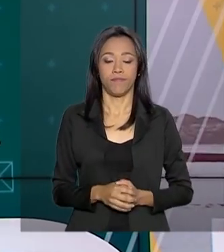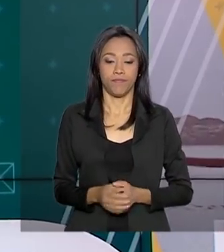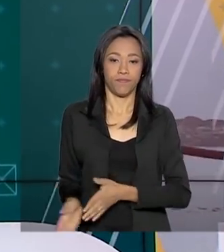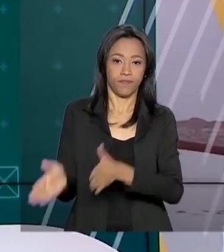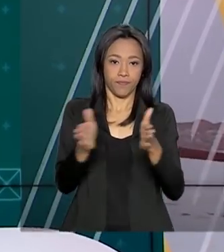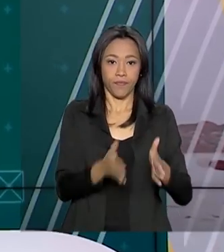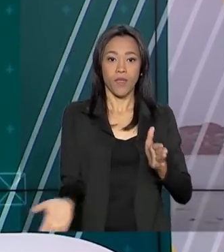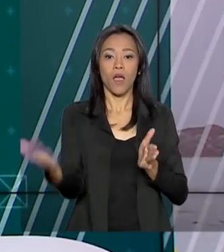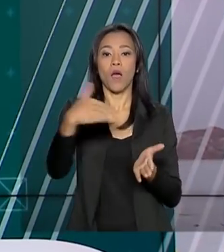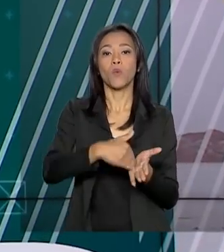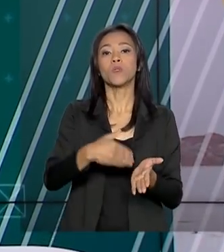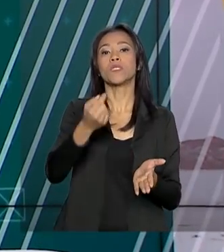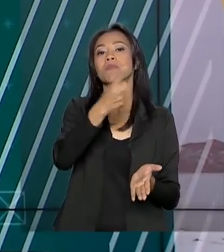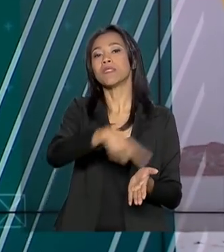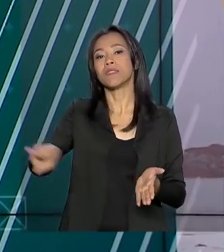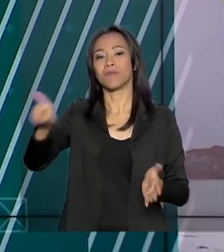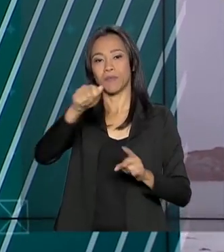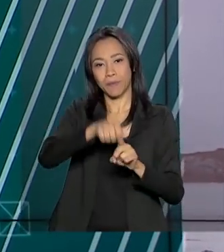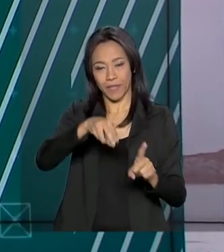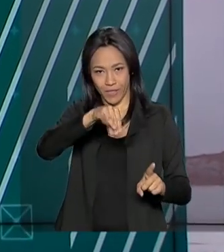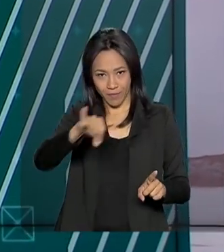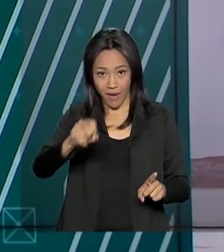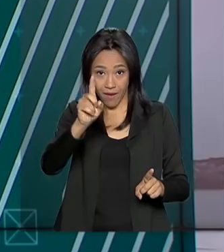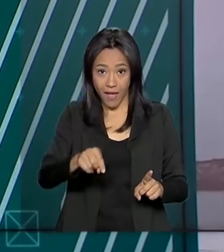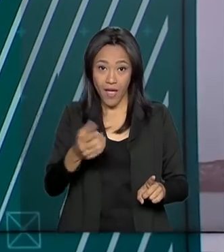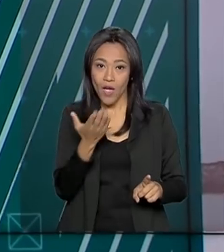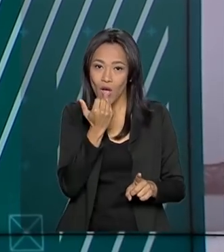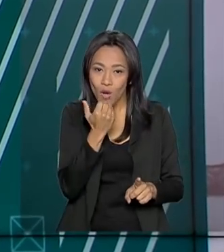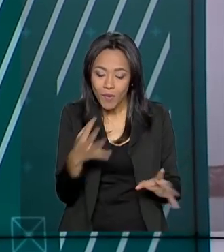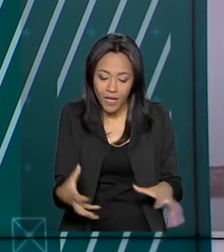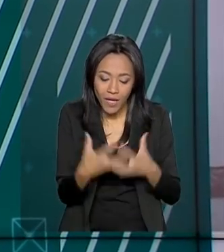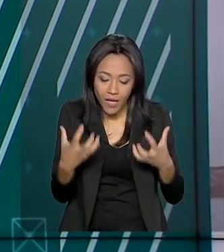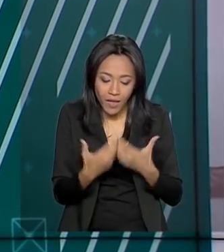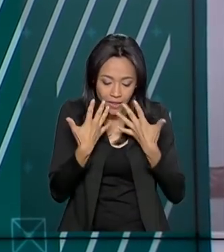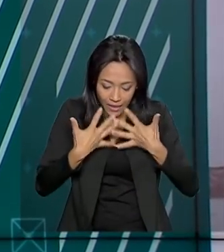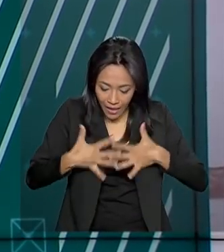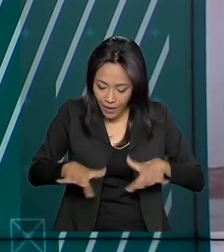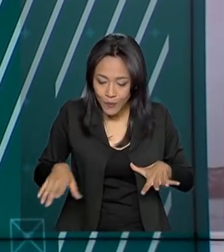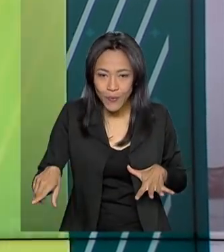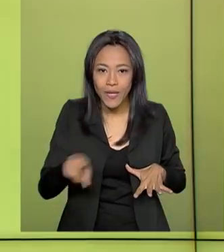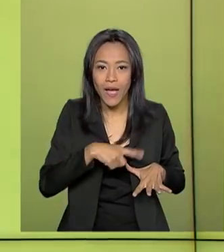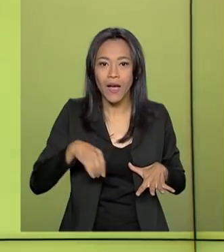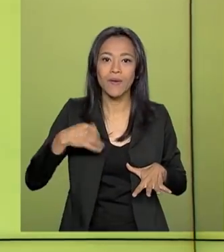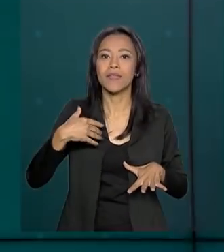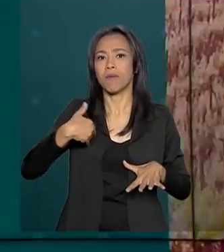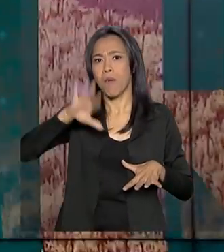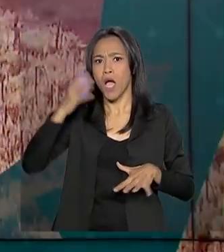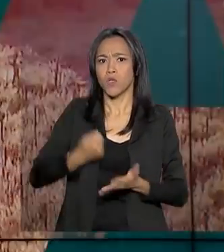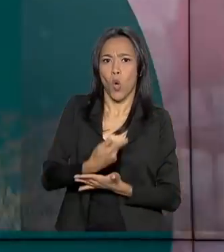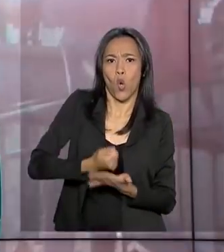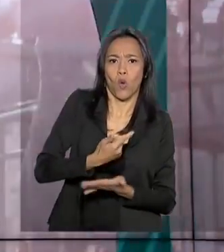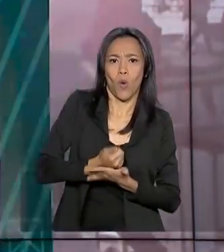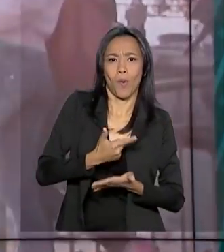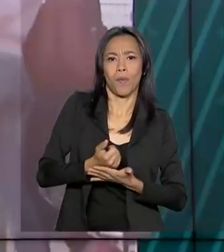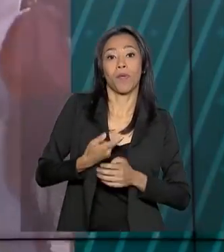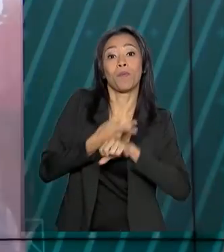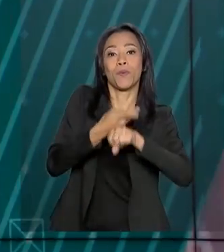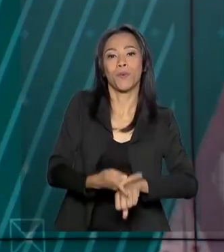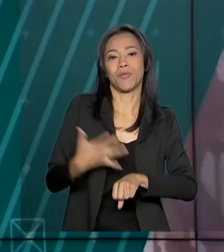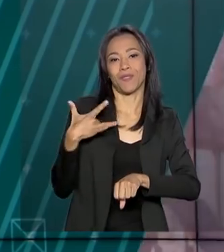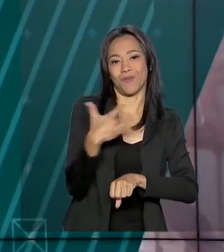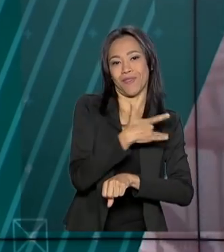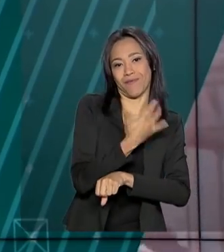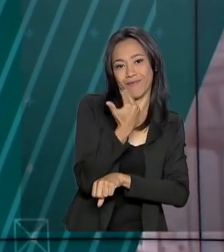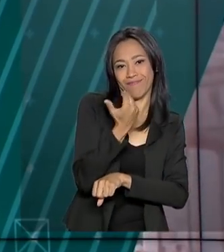A última semana de maio é dedicada aos produtos orgânicos, que cada vez mais são consumidos por quem busca uma alimentação mais saudável. A